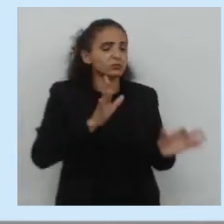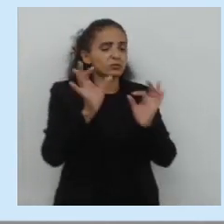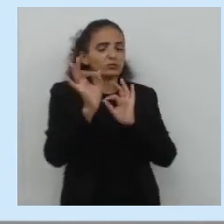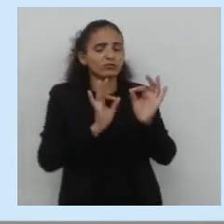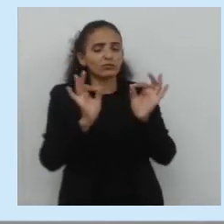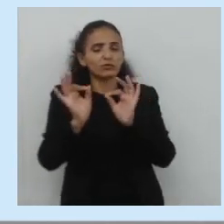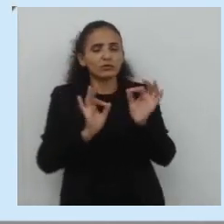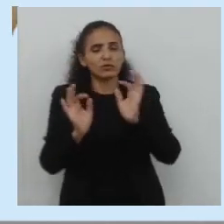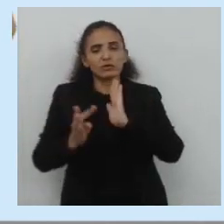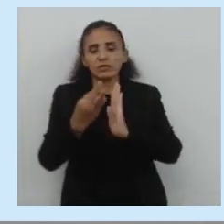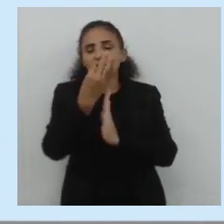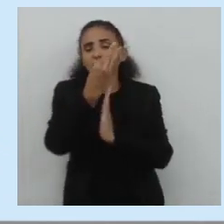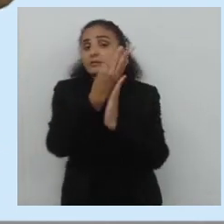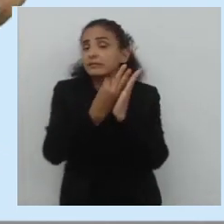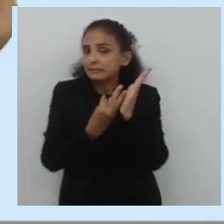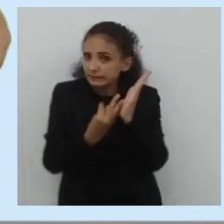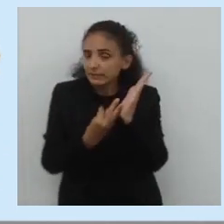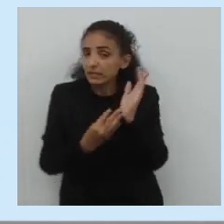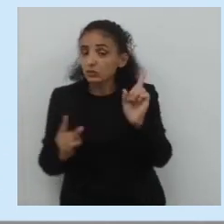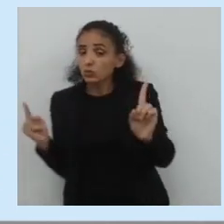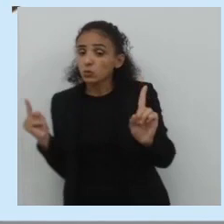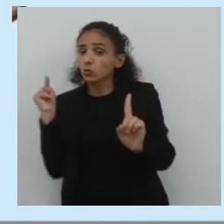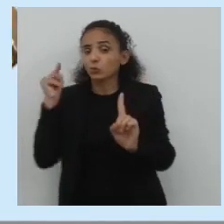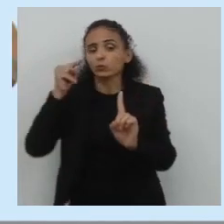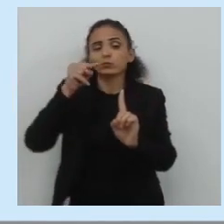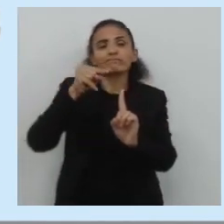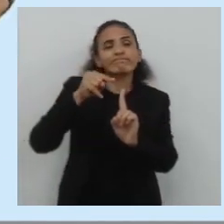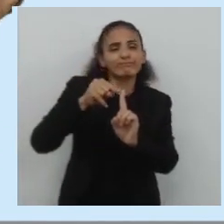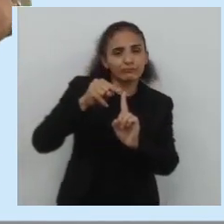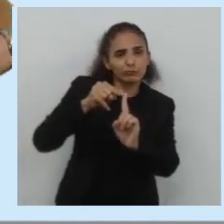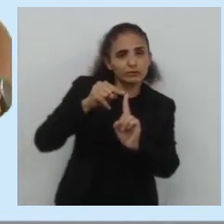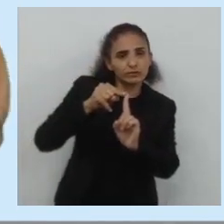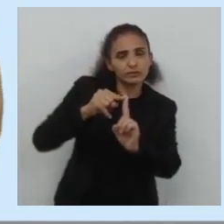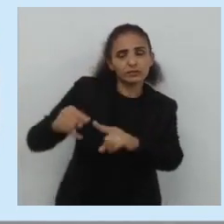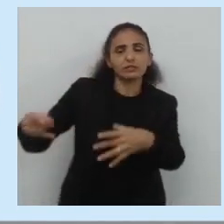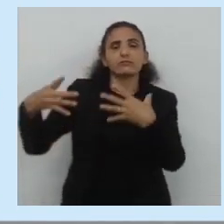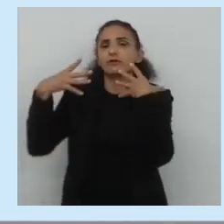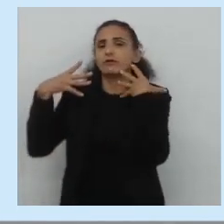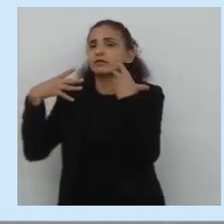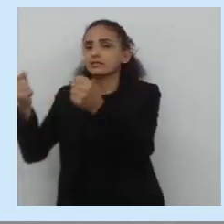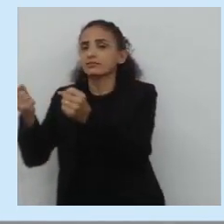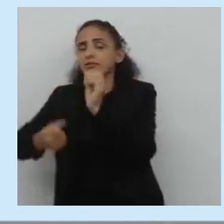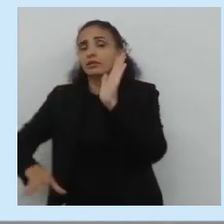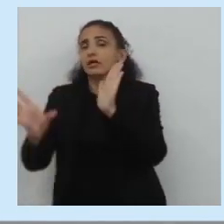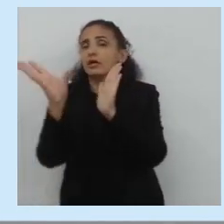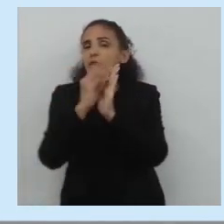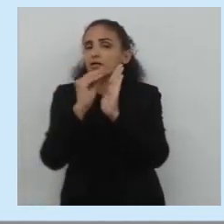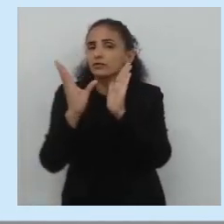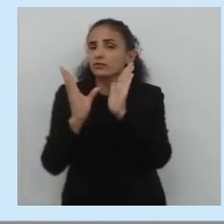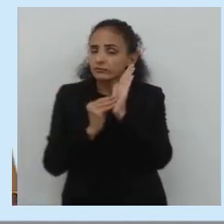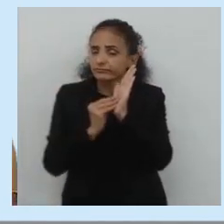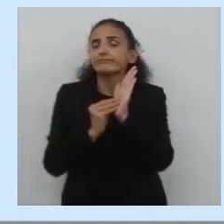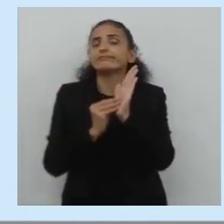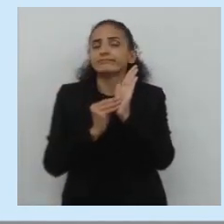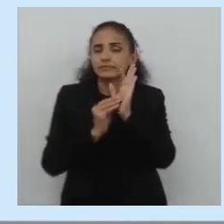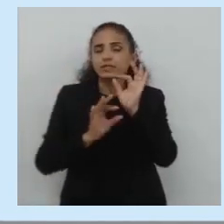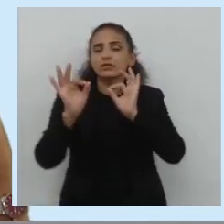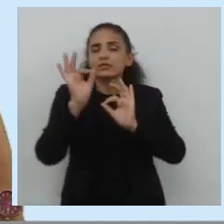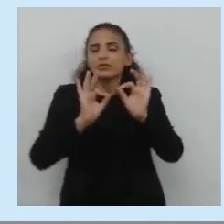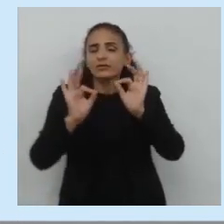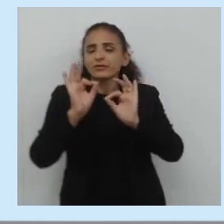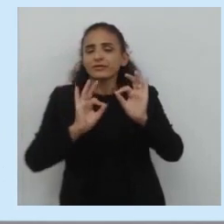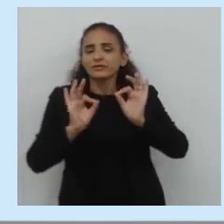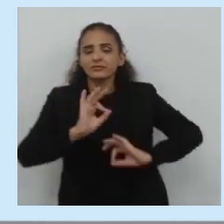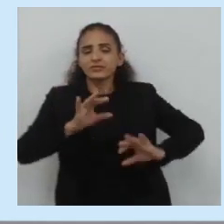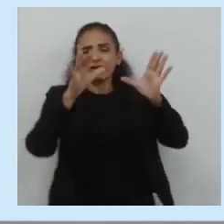organizar seu texto, a intencionalidade, a aceitabilidade, e o contexto, que é a questão da